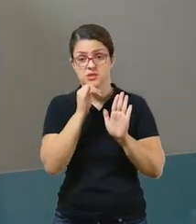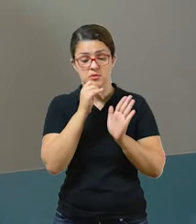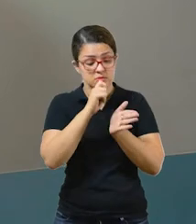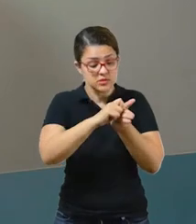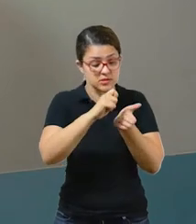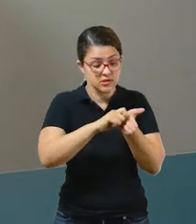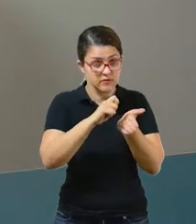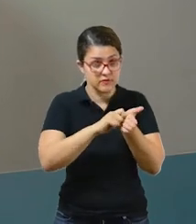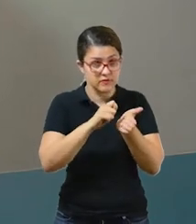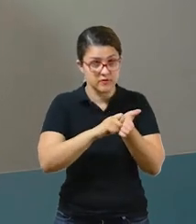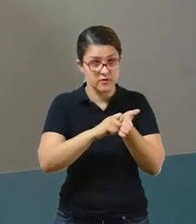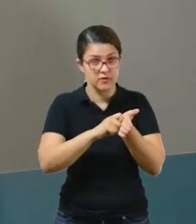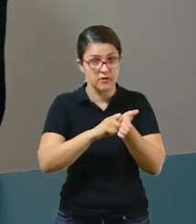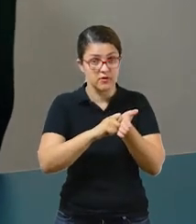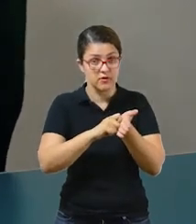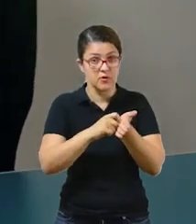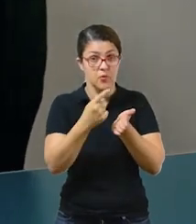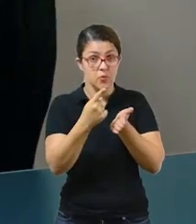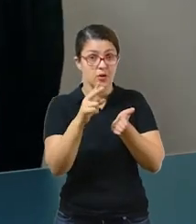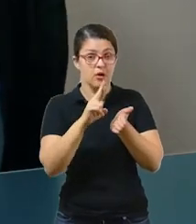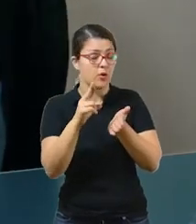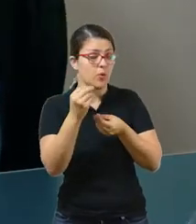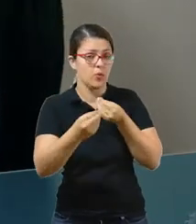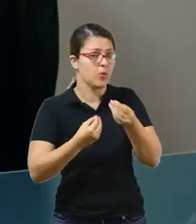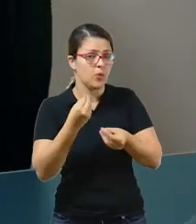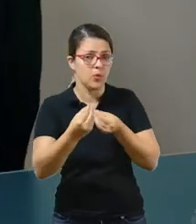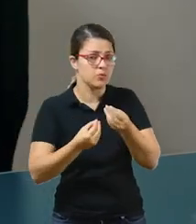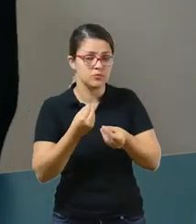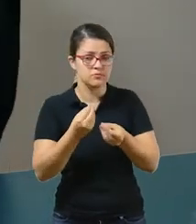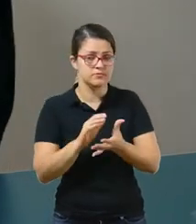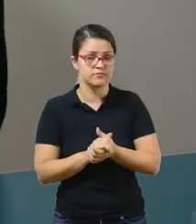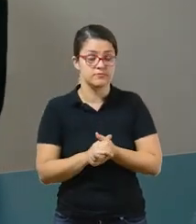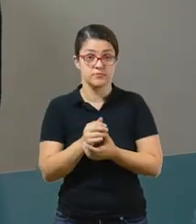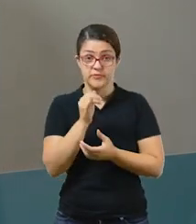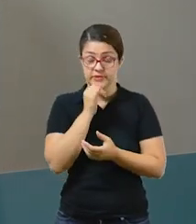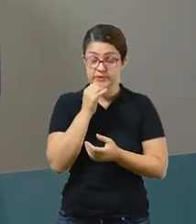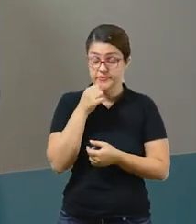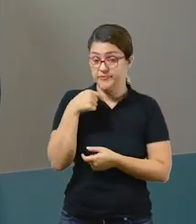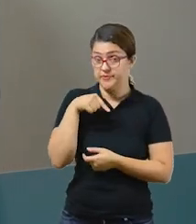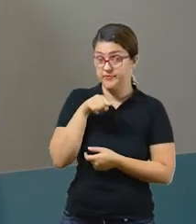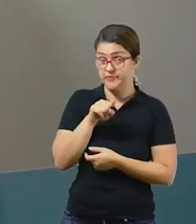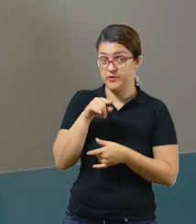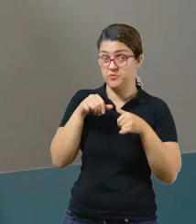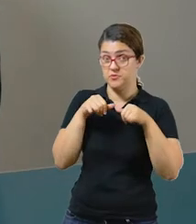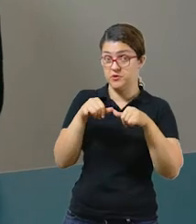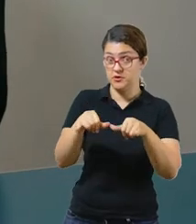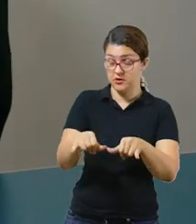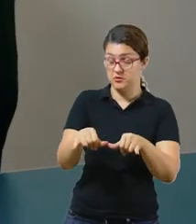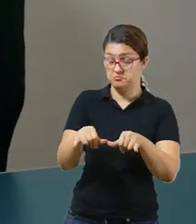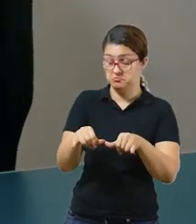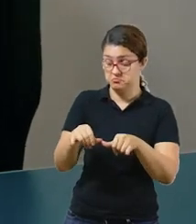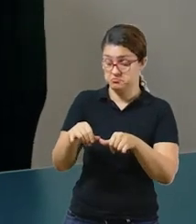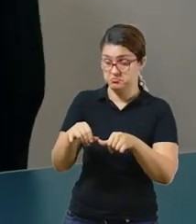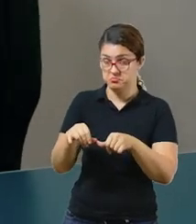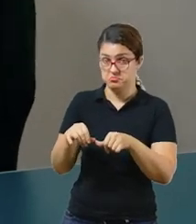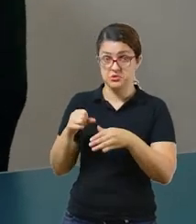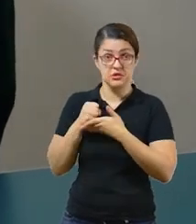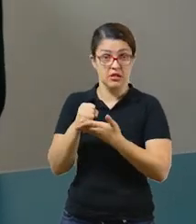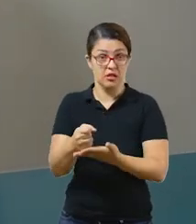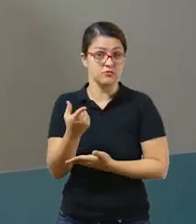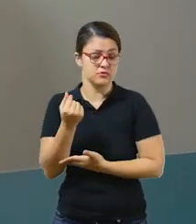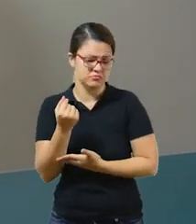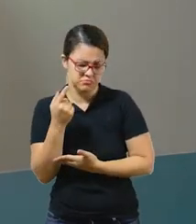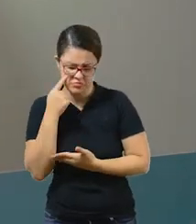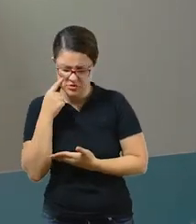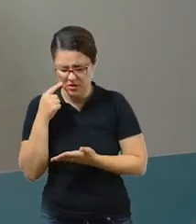escrever 1 real no seu caderno, como você escreveria? Porque quando você vai no mercado, você leva a moeda inteira. Você sabe que